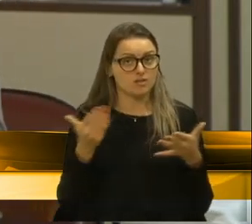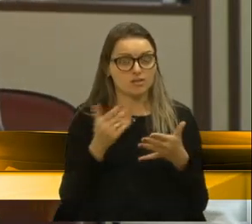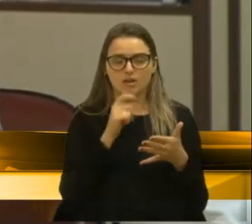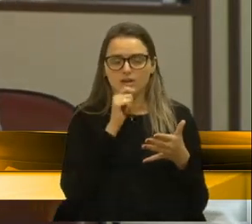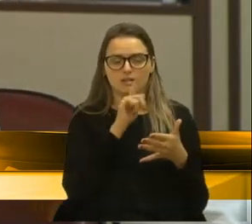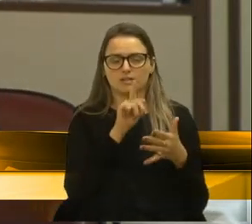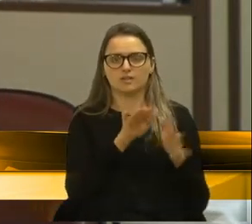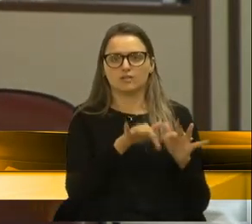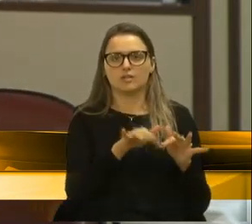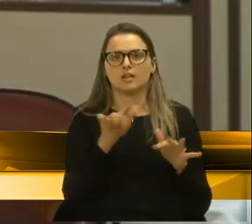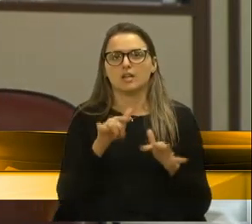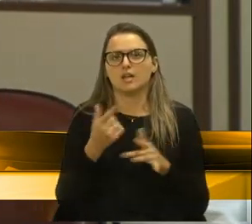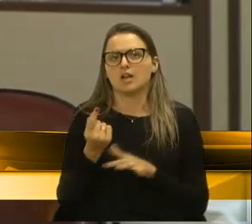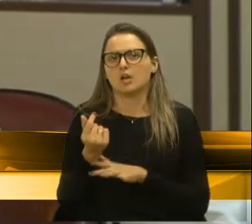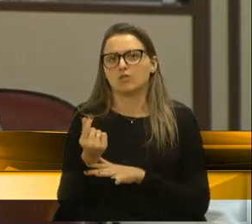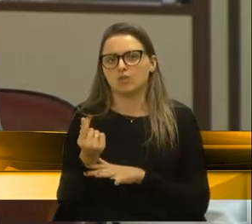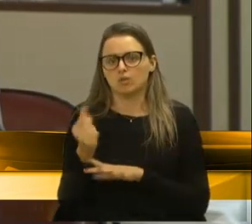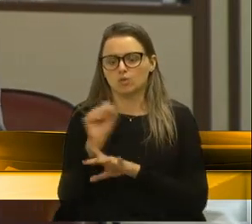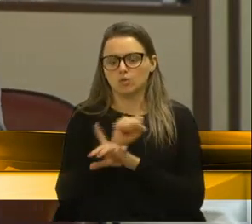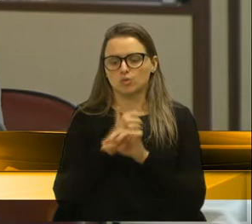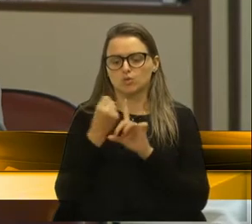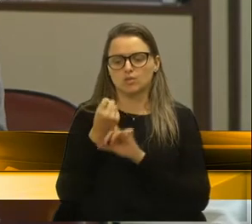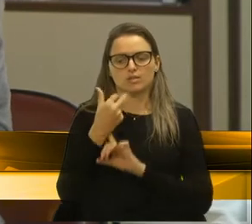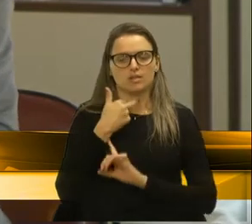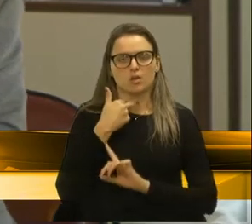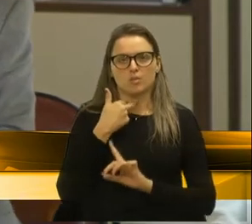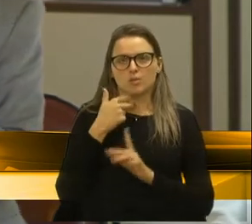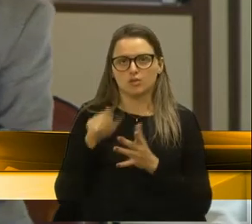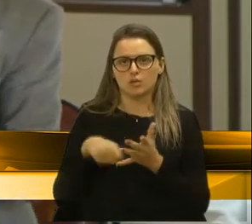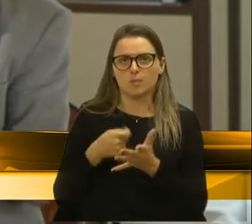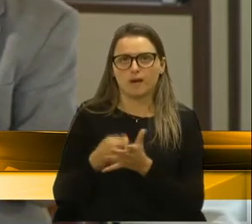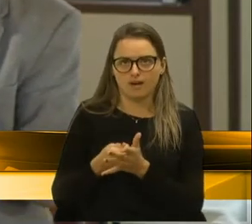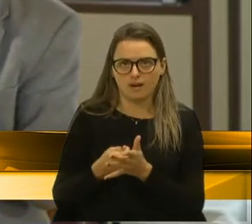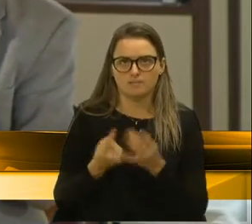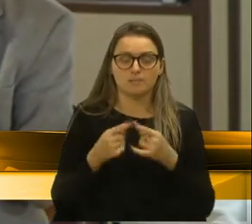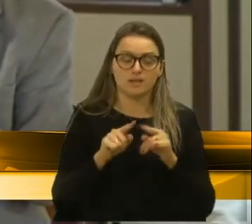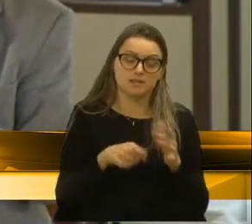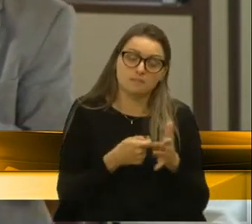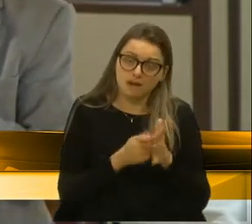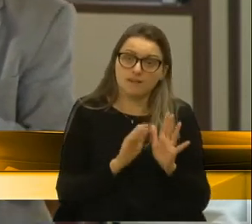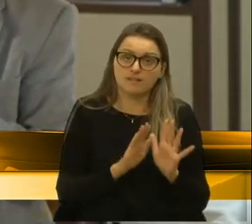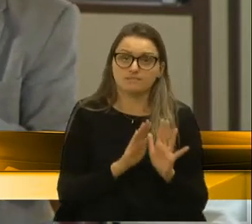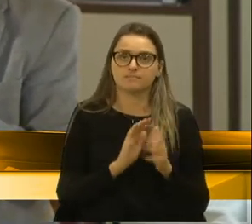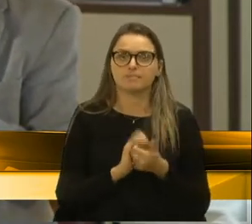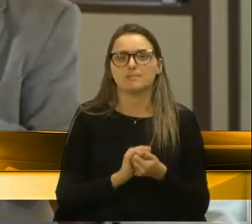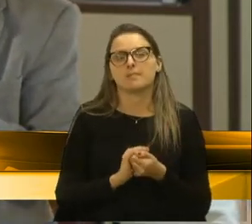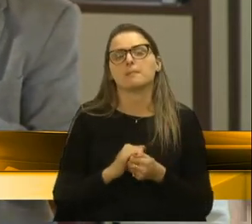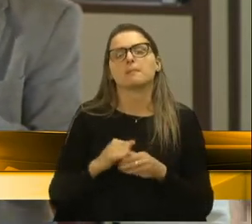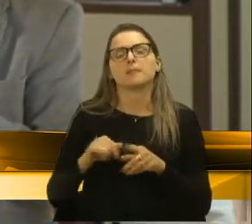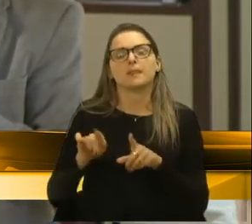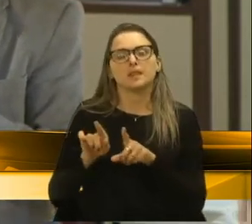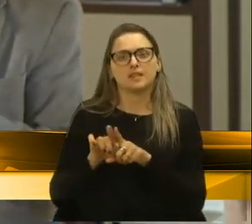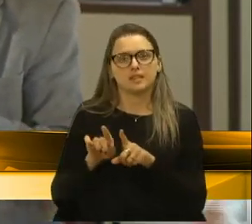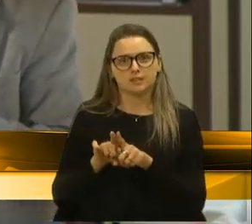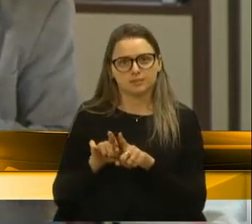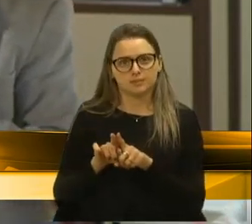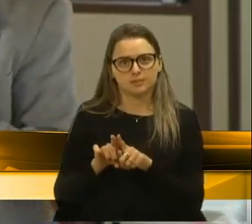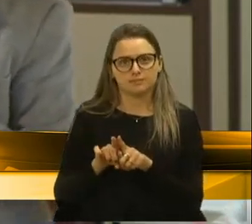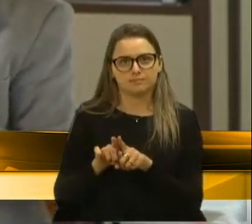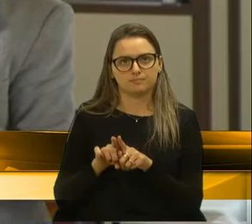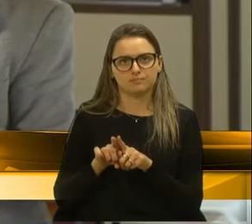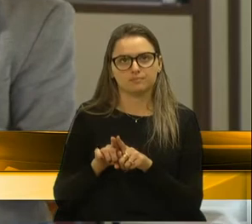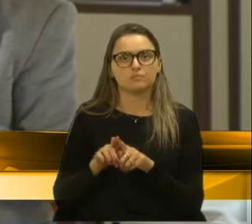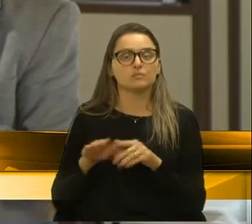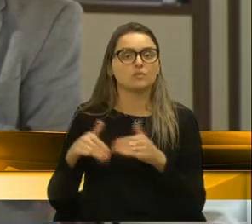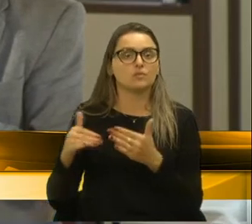custo é um custo que a sociedade não pode pagar e está pagando indiretamente. Além de que, quando